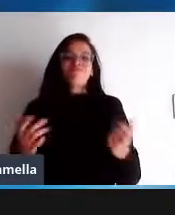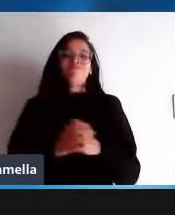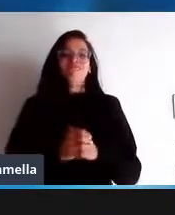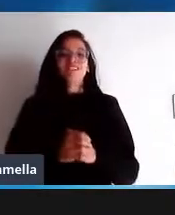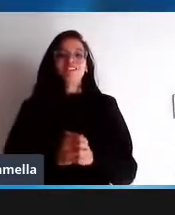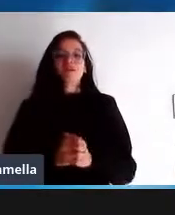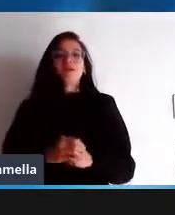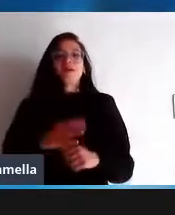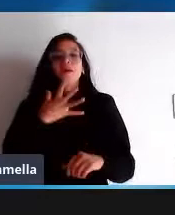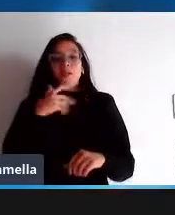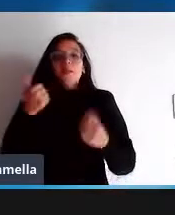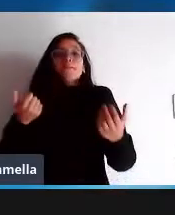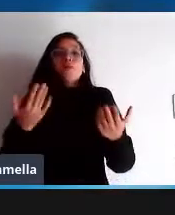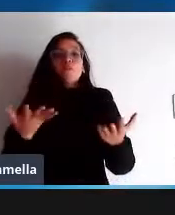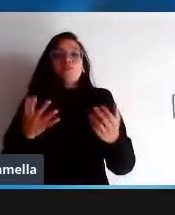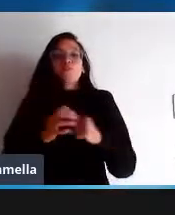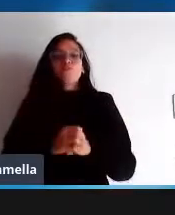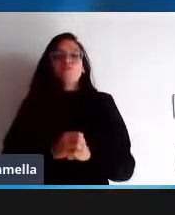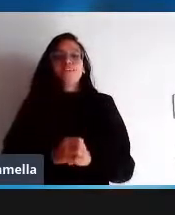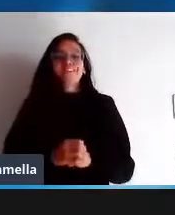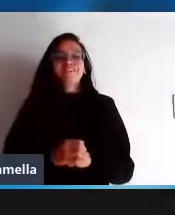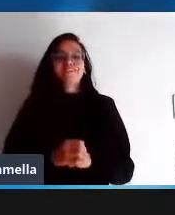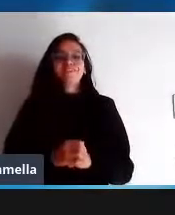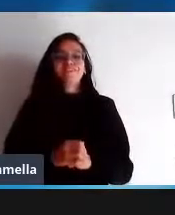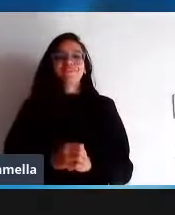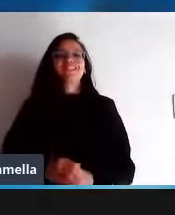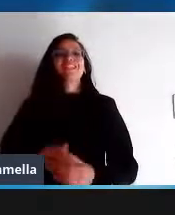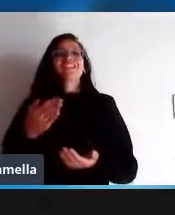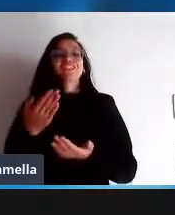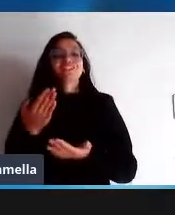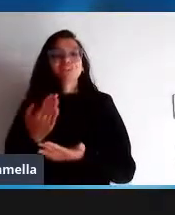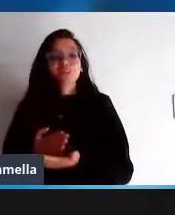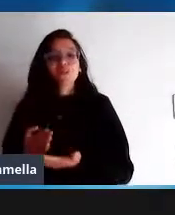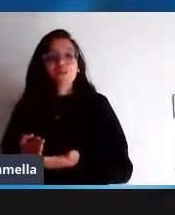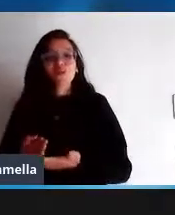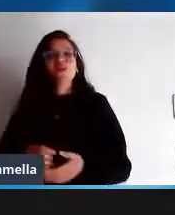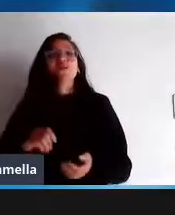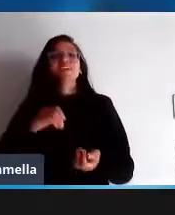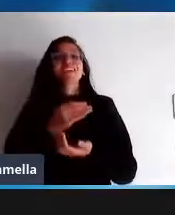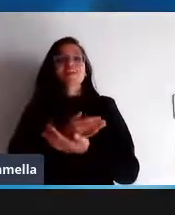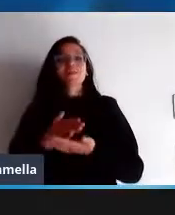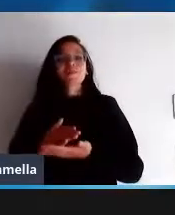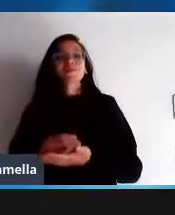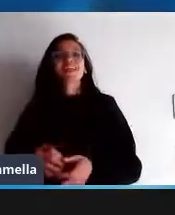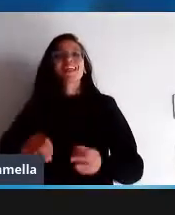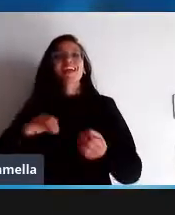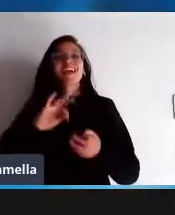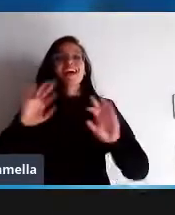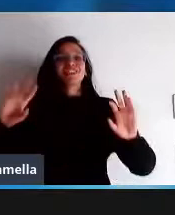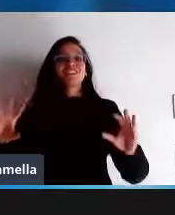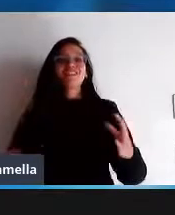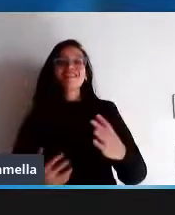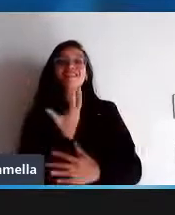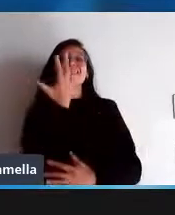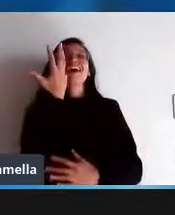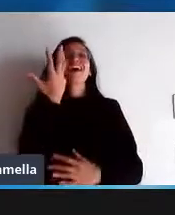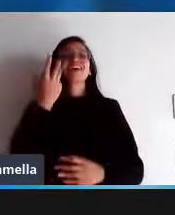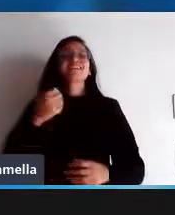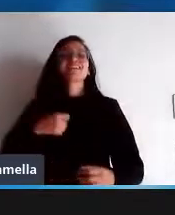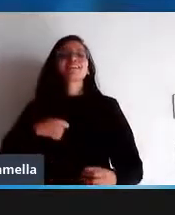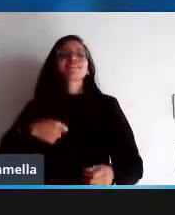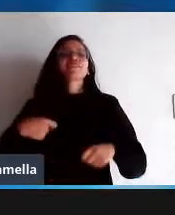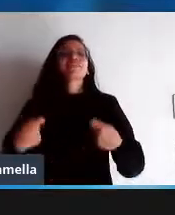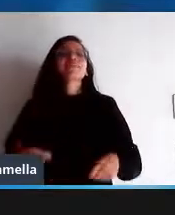bom como eu já disse toda comunidade surge de uma necessidade sobrevivência evidentemente é a primeira